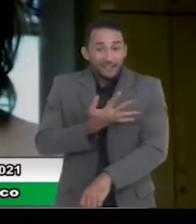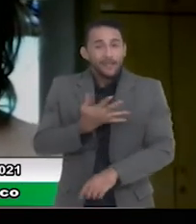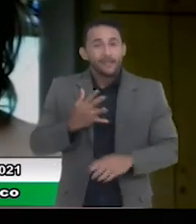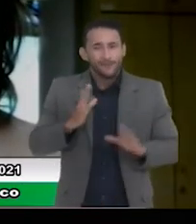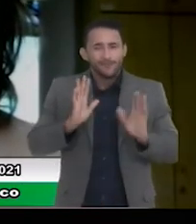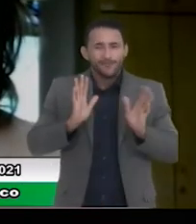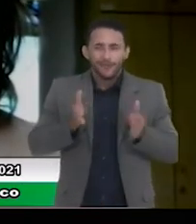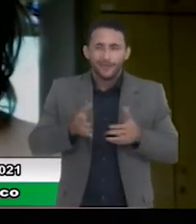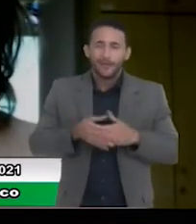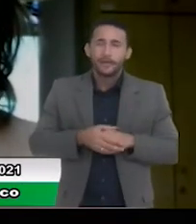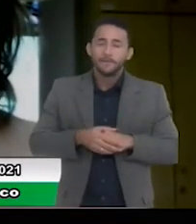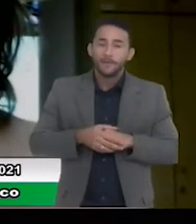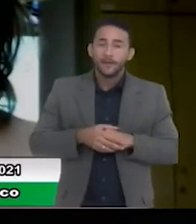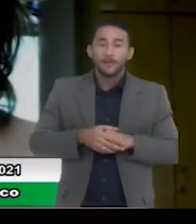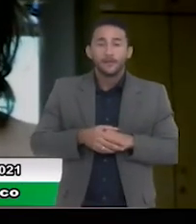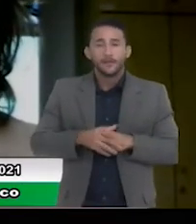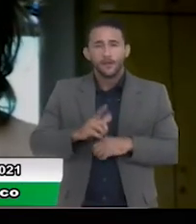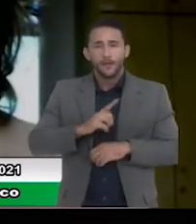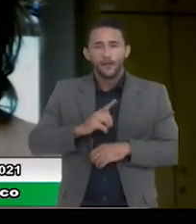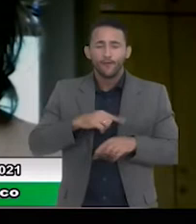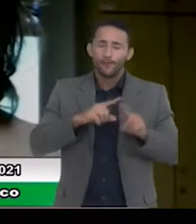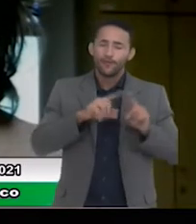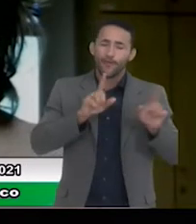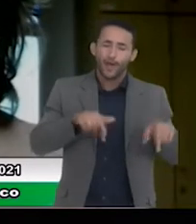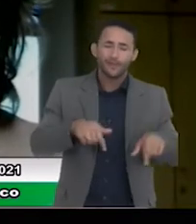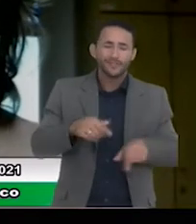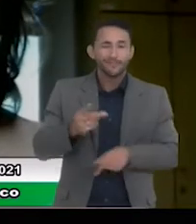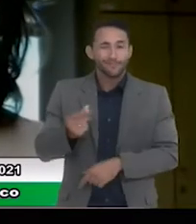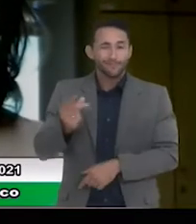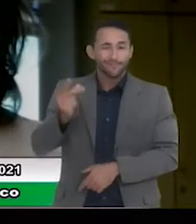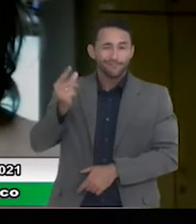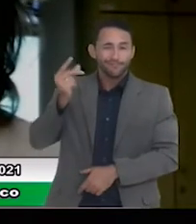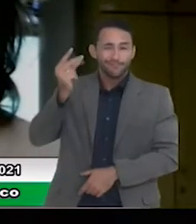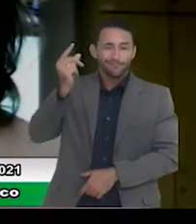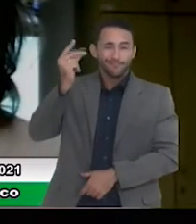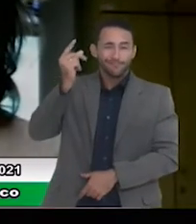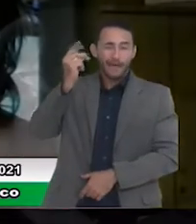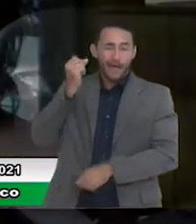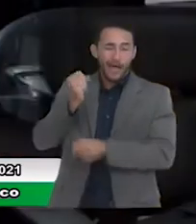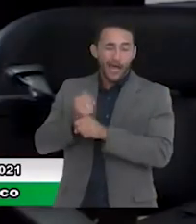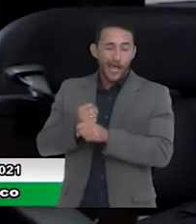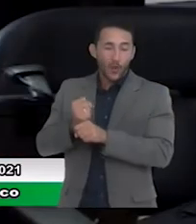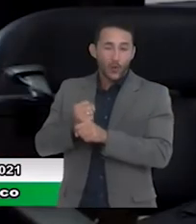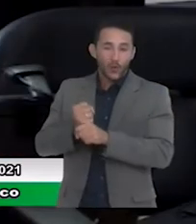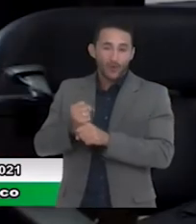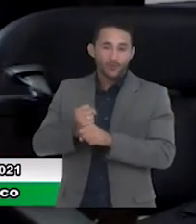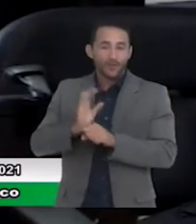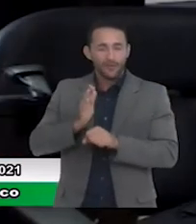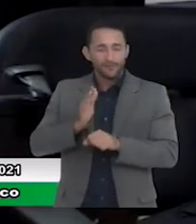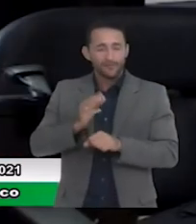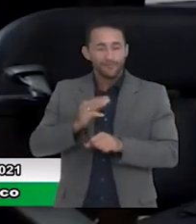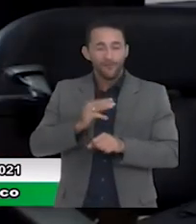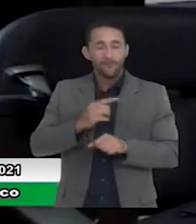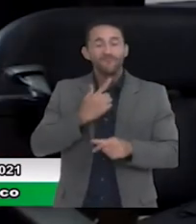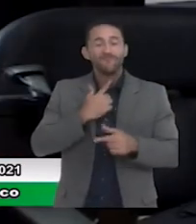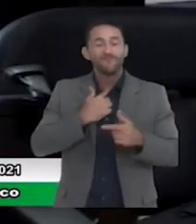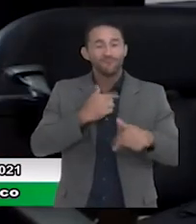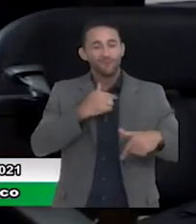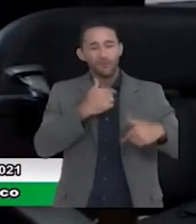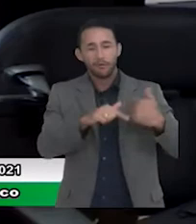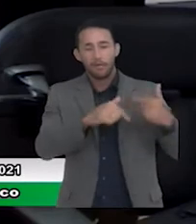sou servidor do município de Osasco, por muitos anos, e tenho a honra e a missão de trabalhar para conseguir